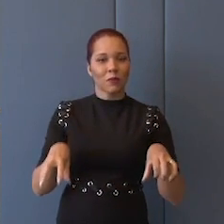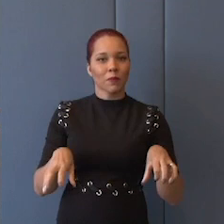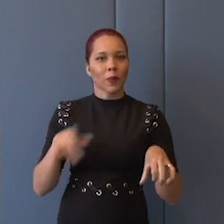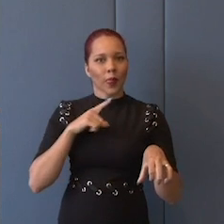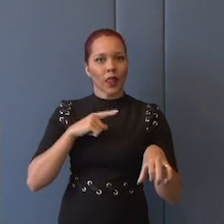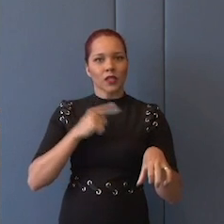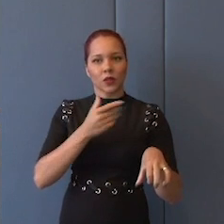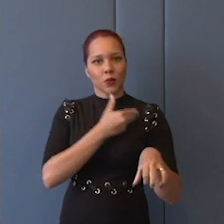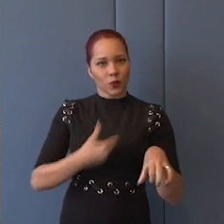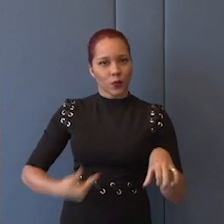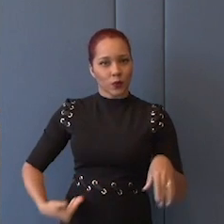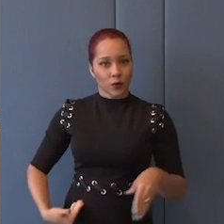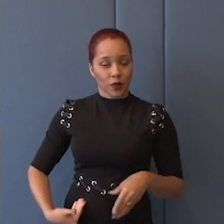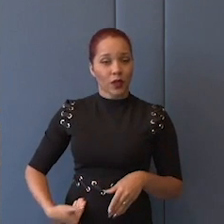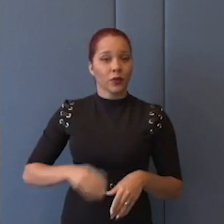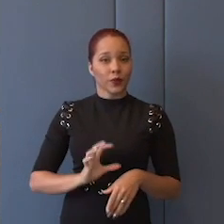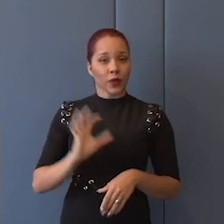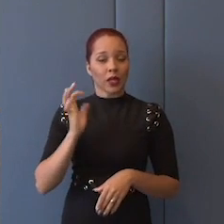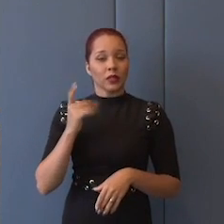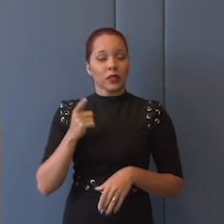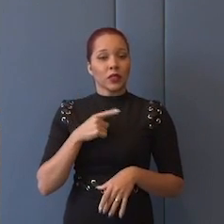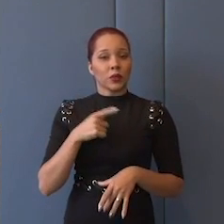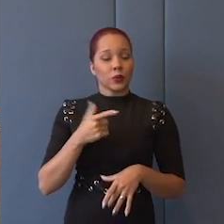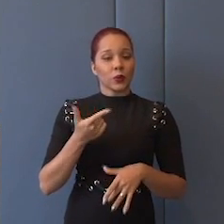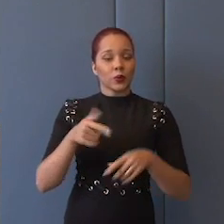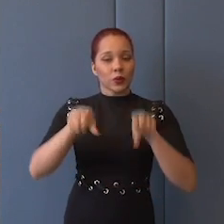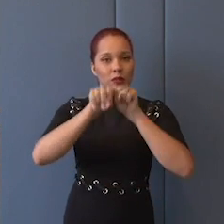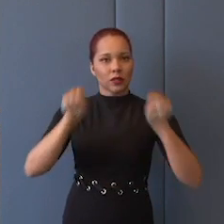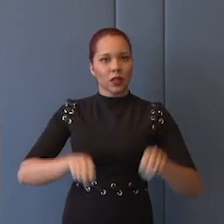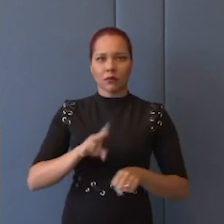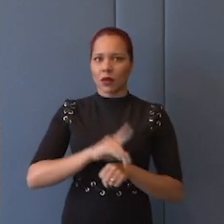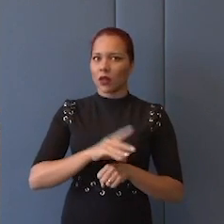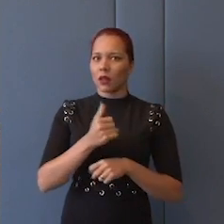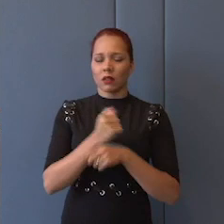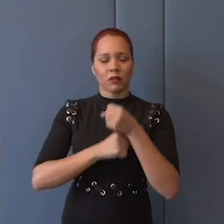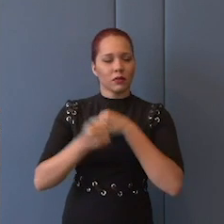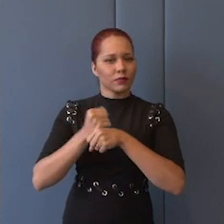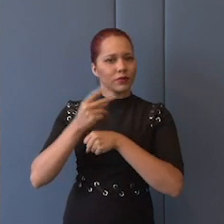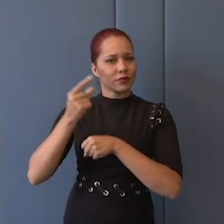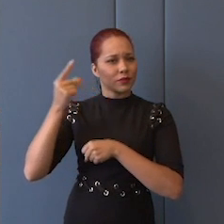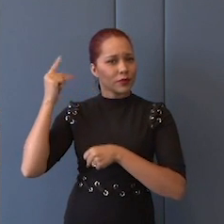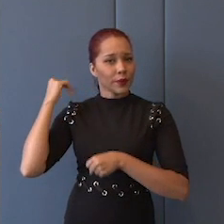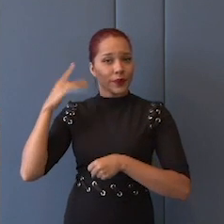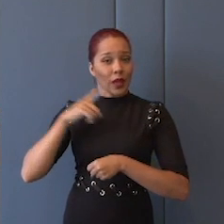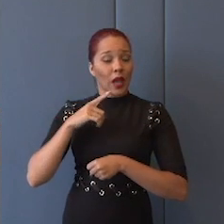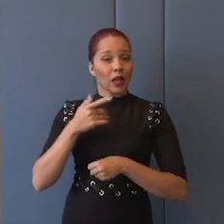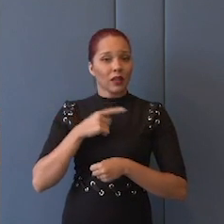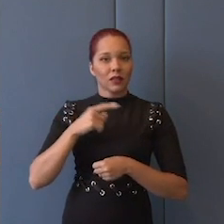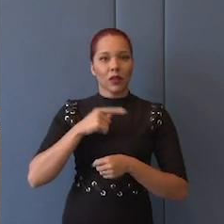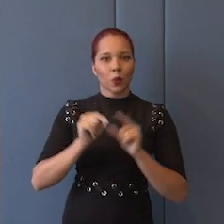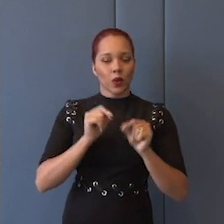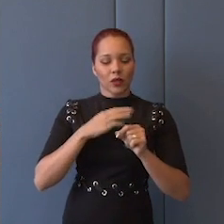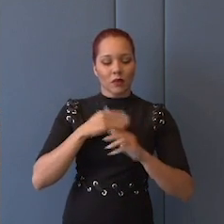a meu ver, o caso da nossa política externa há muitas décadas. A progressiva tematização